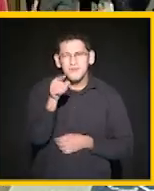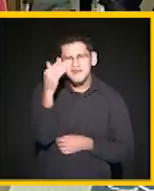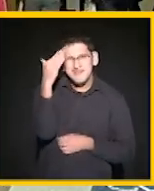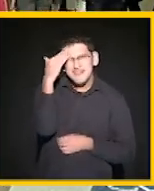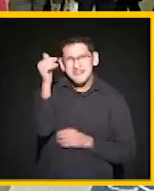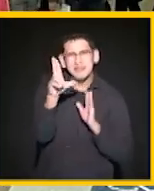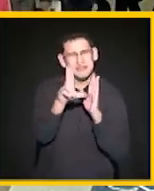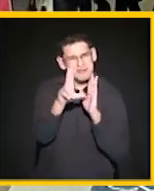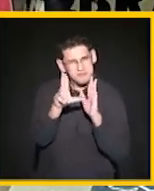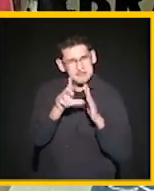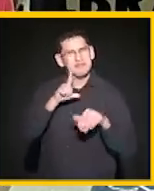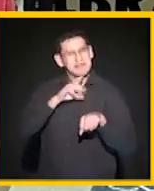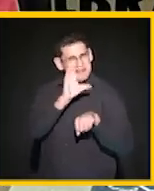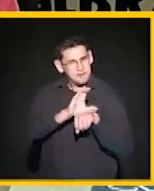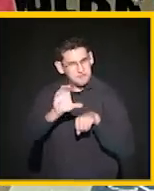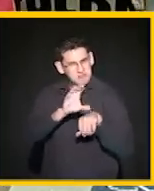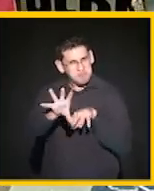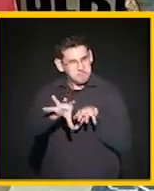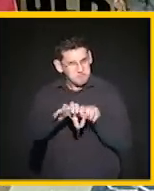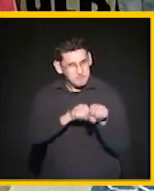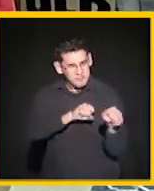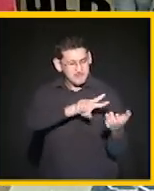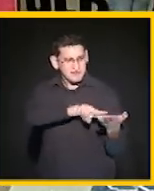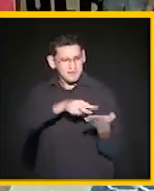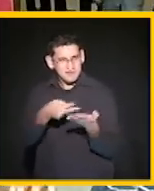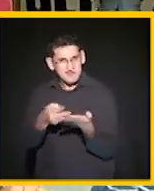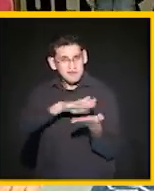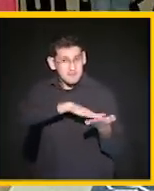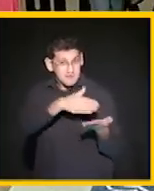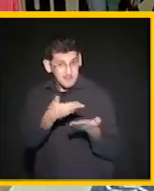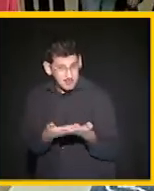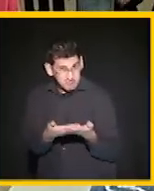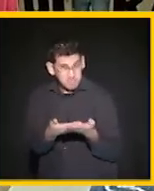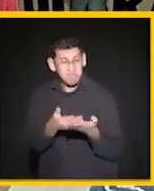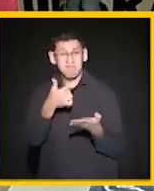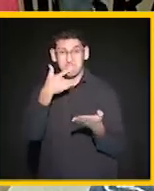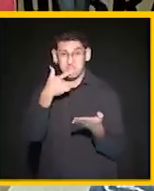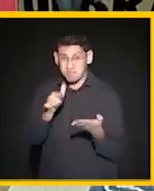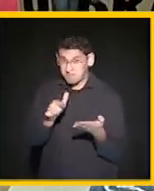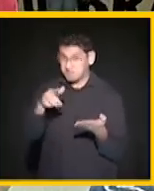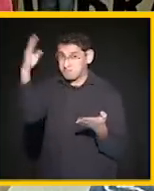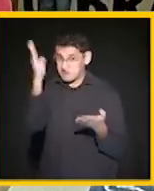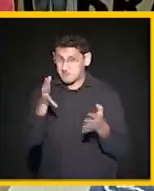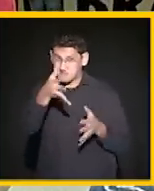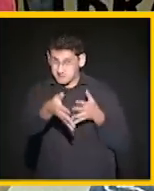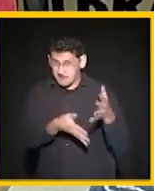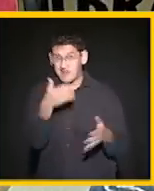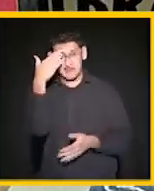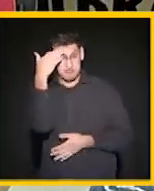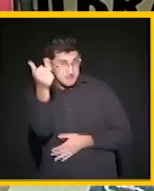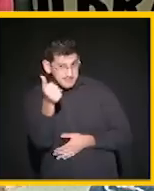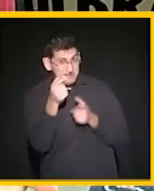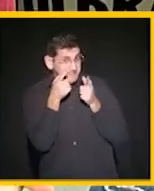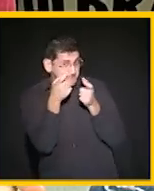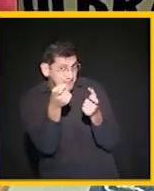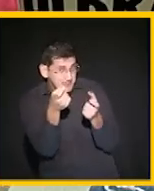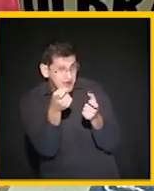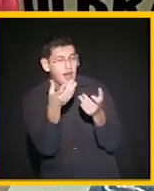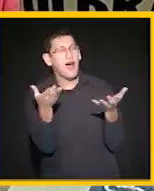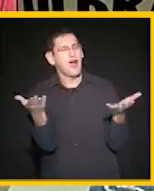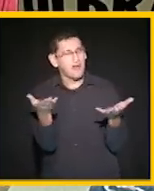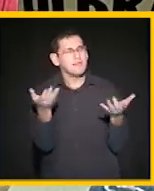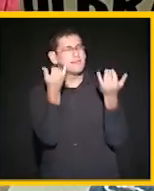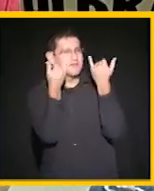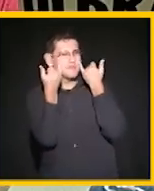Você sabia que a Ubra oferece um curso para a formação de tradutores e intérpretes na língua brasileira de sinais? Se interessou?